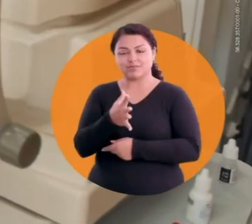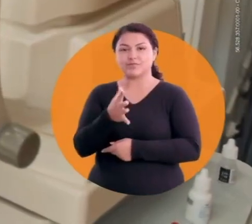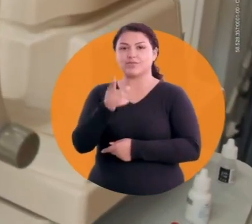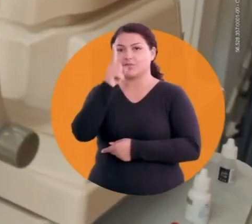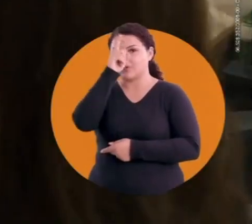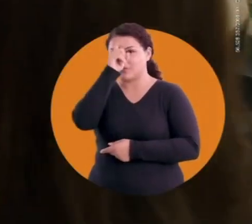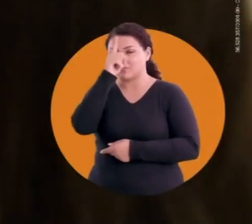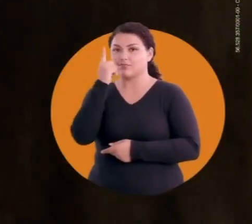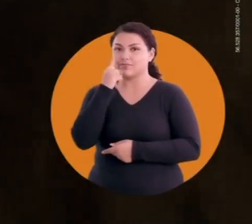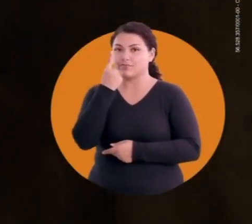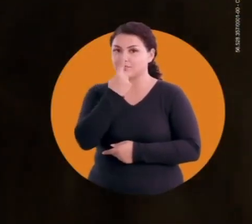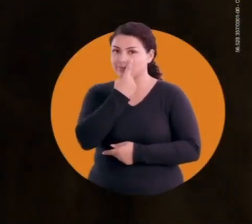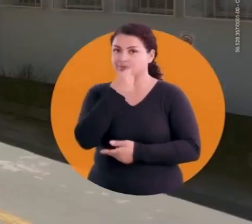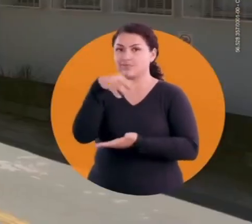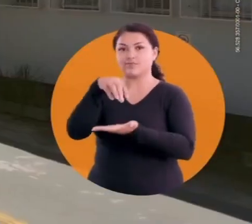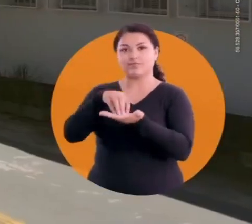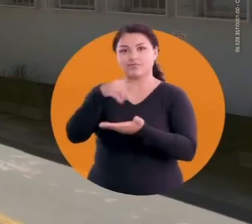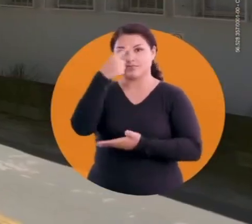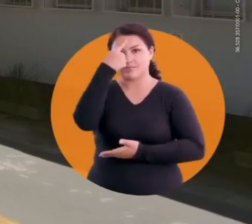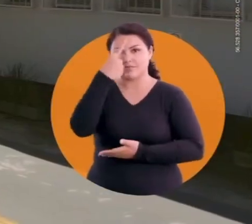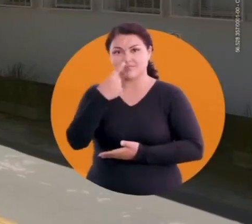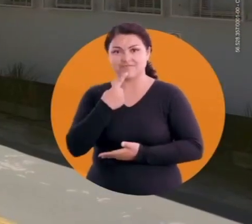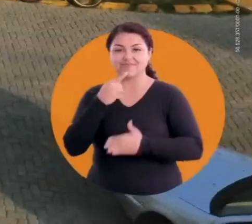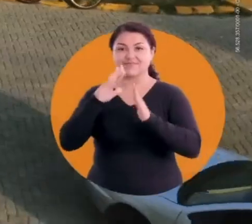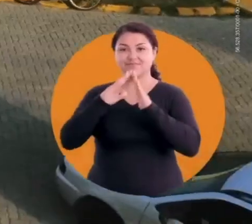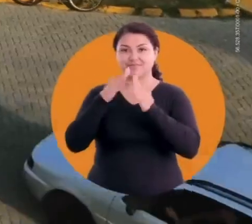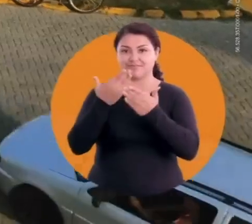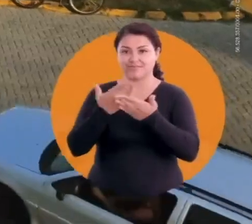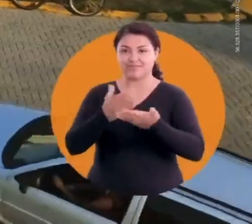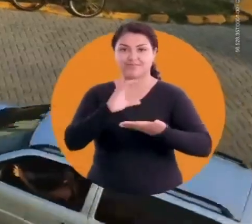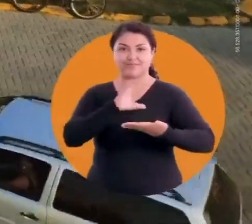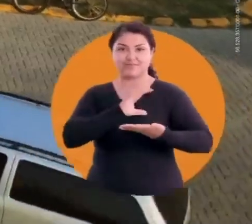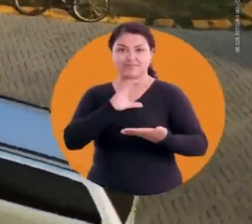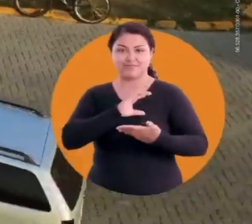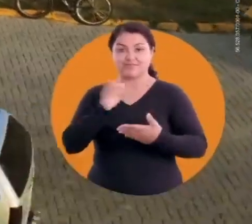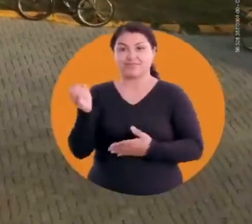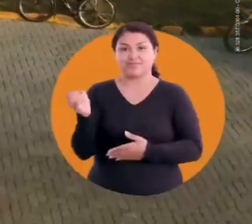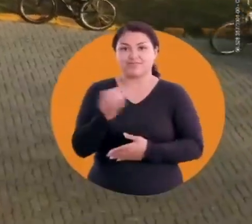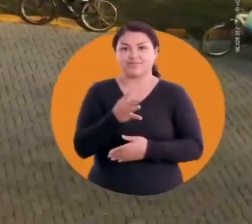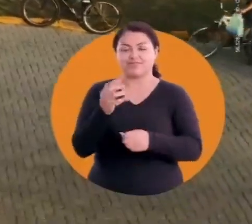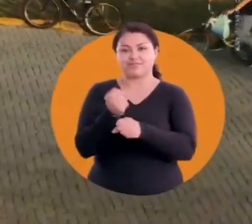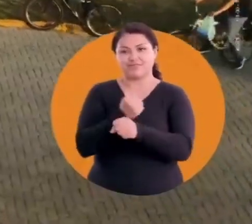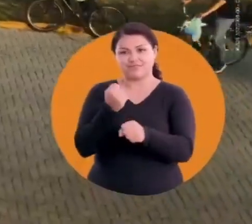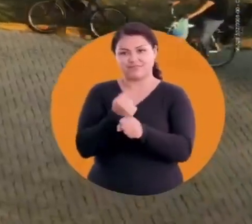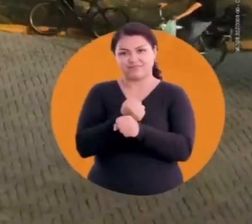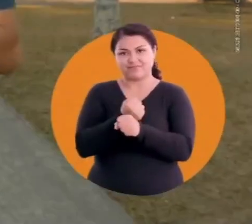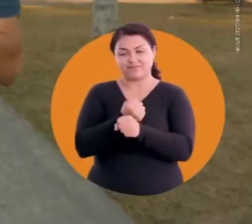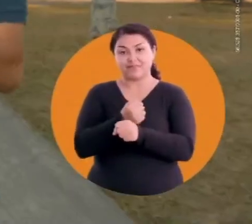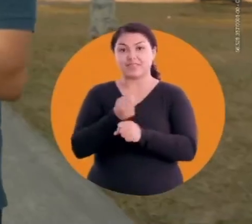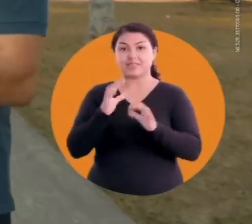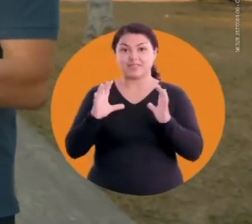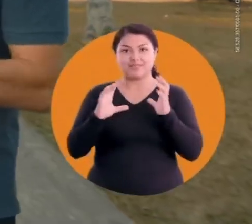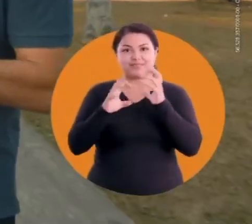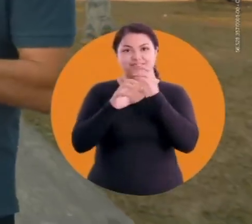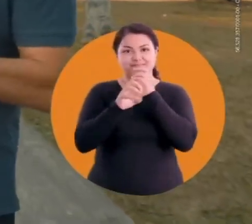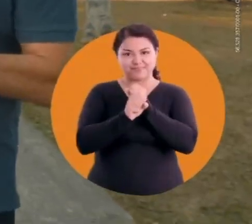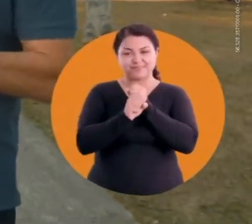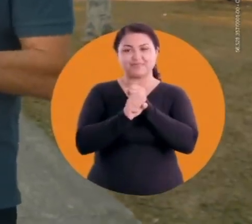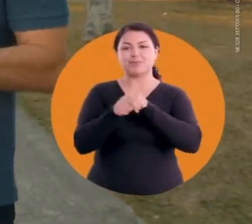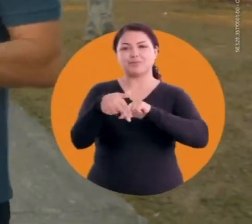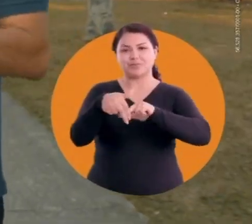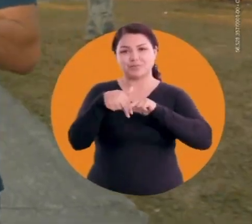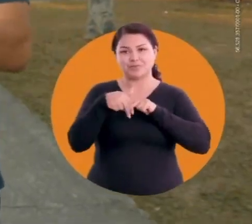Como o hospital de olhos, o centro de imagem E as escolas e creches completamente reformadas E foi tudo isso